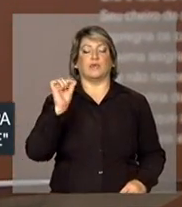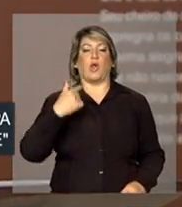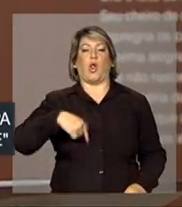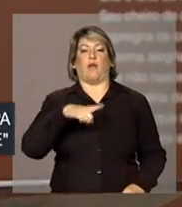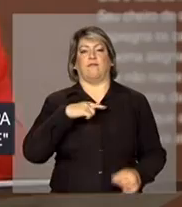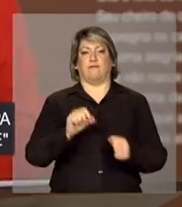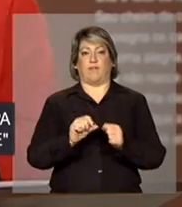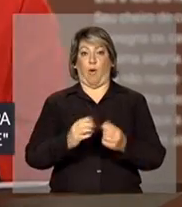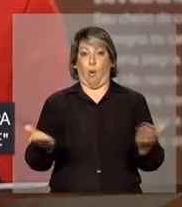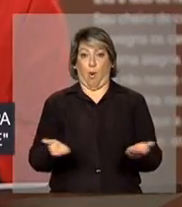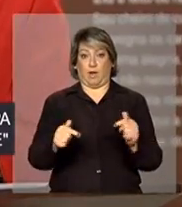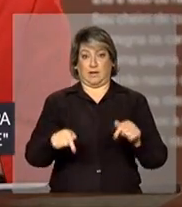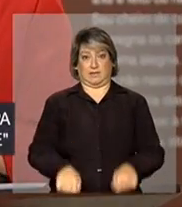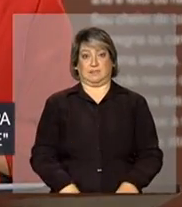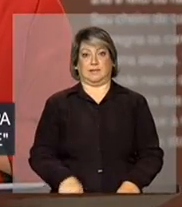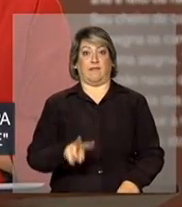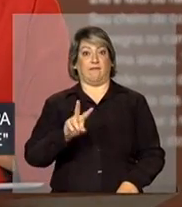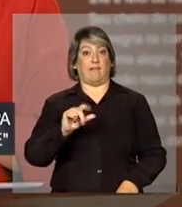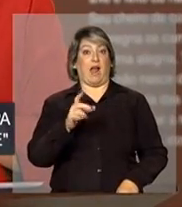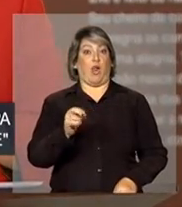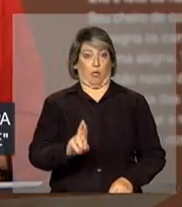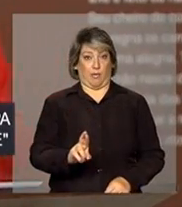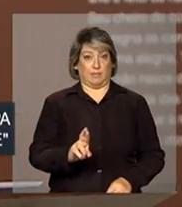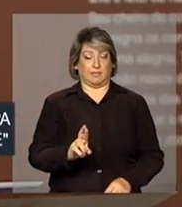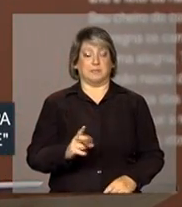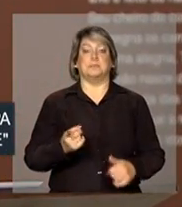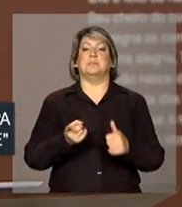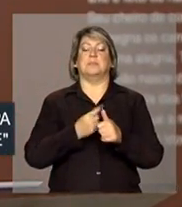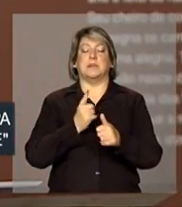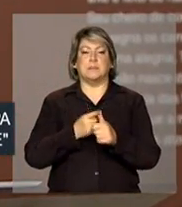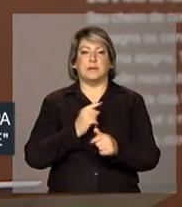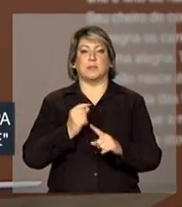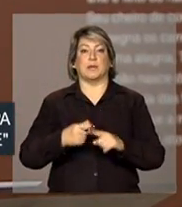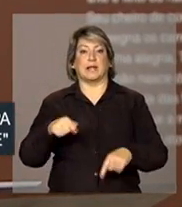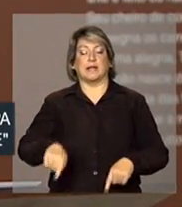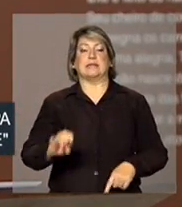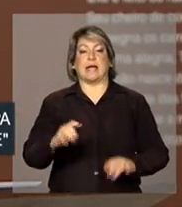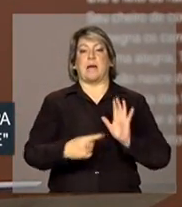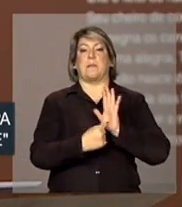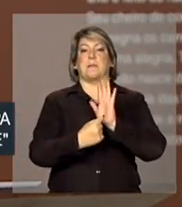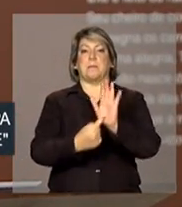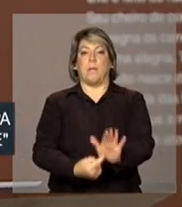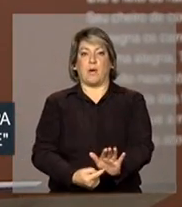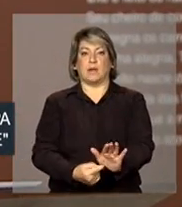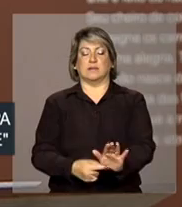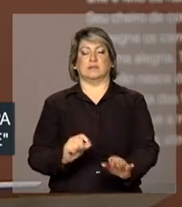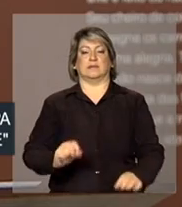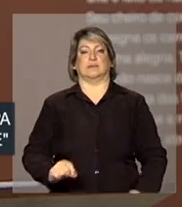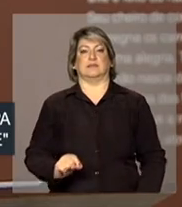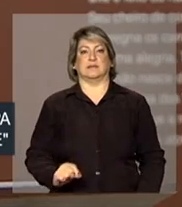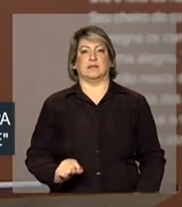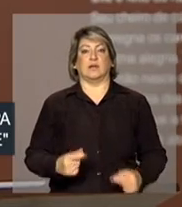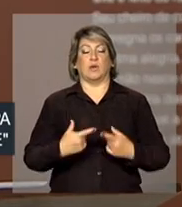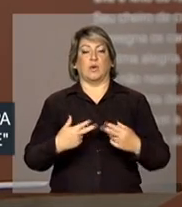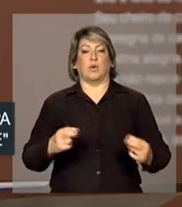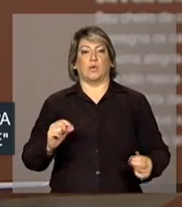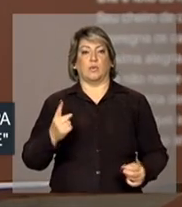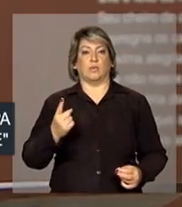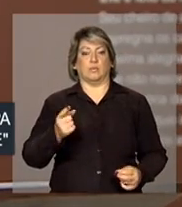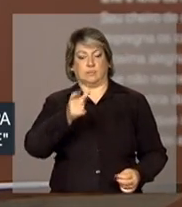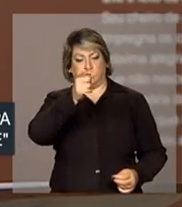fazendo aqui. Primeiro, é uma exposição de um talentoso,